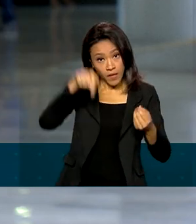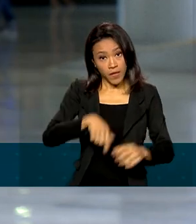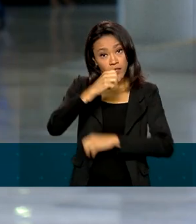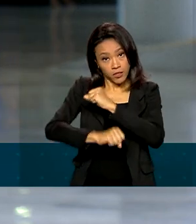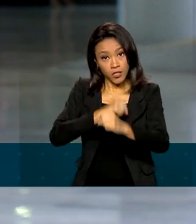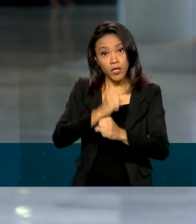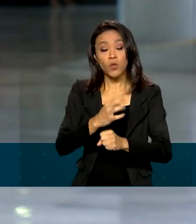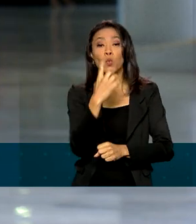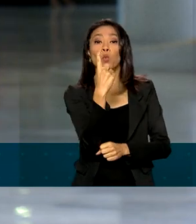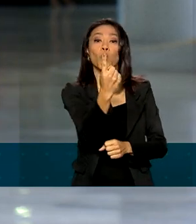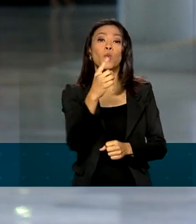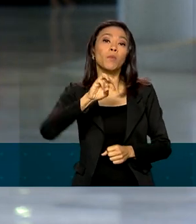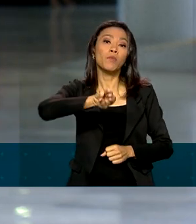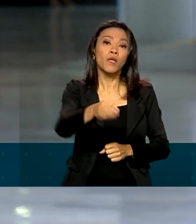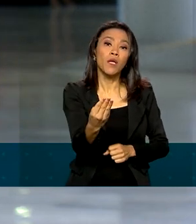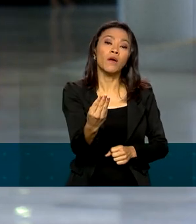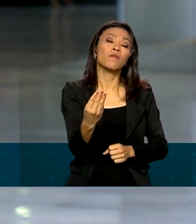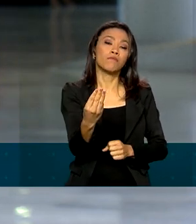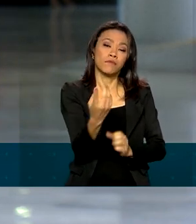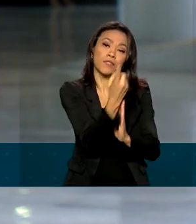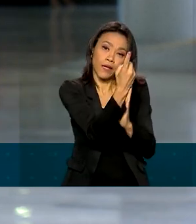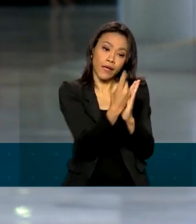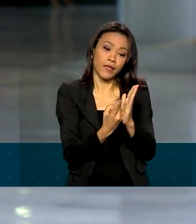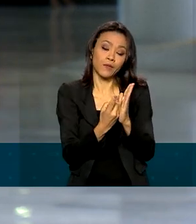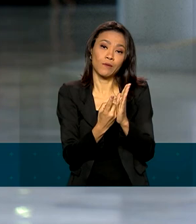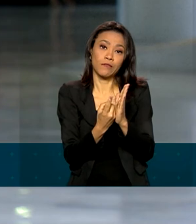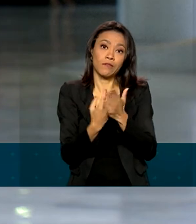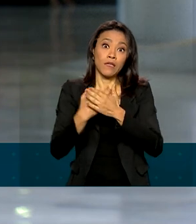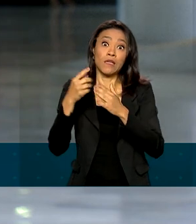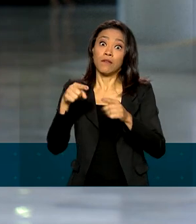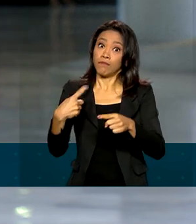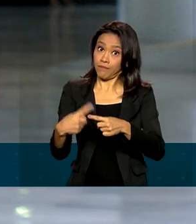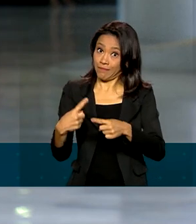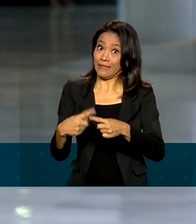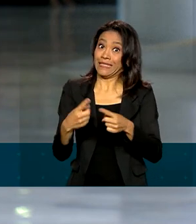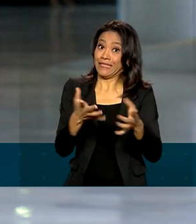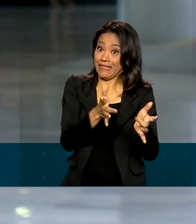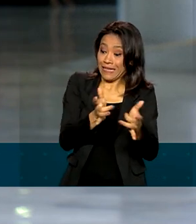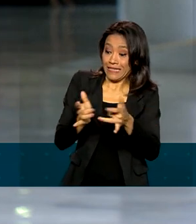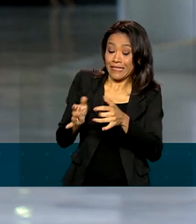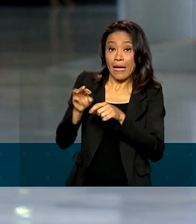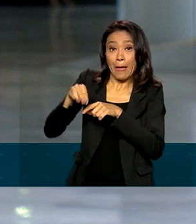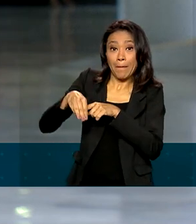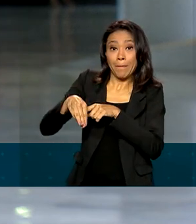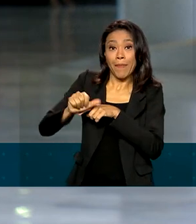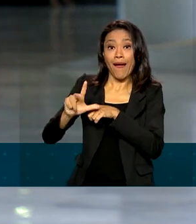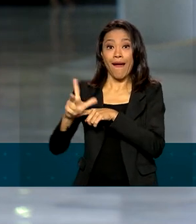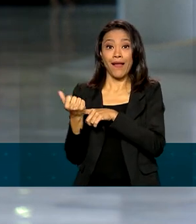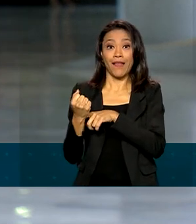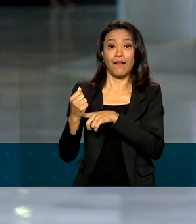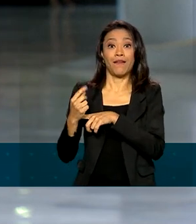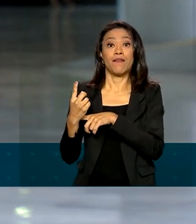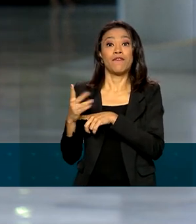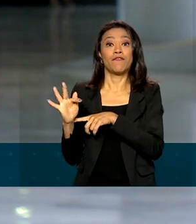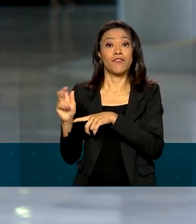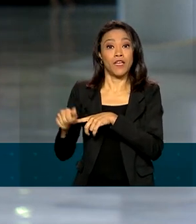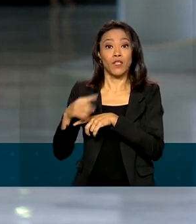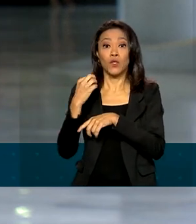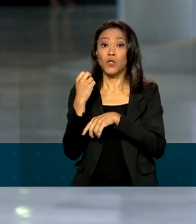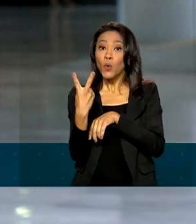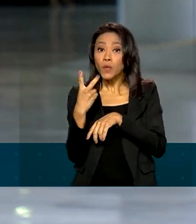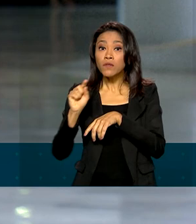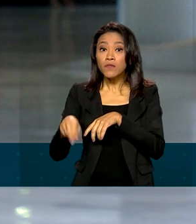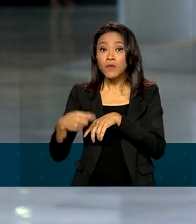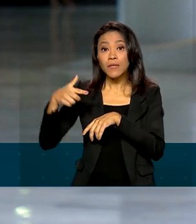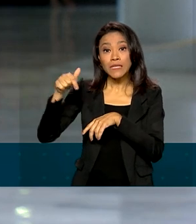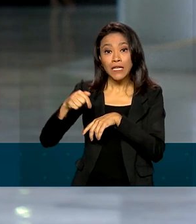um pouco mais de 1 milhão de declarações ficaram retidas na malha fina. O número representa 2,7% do total